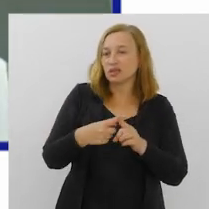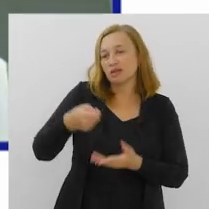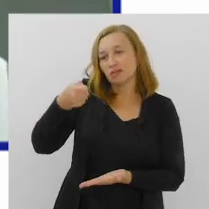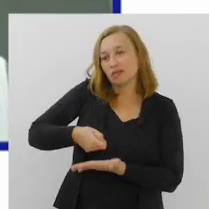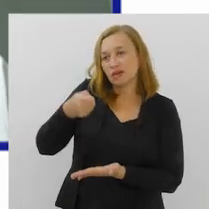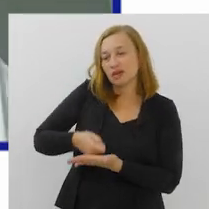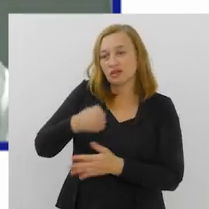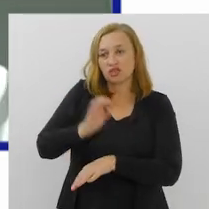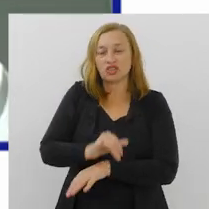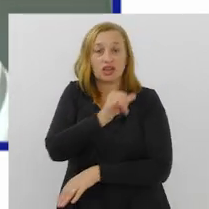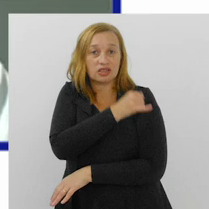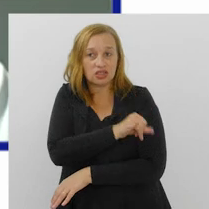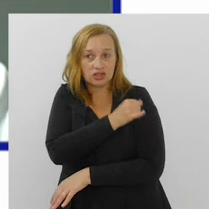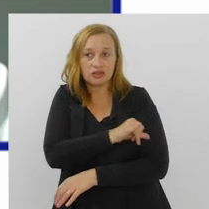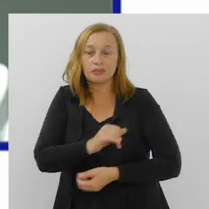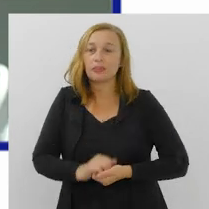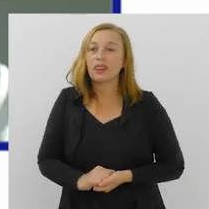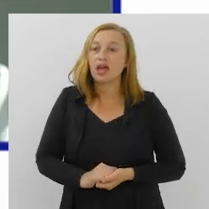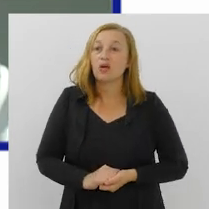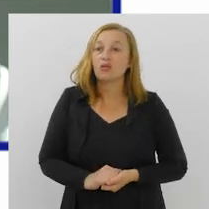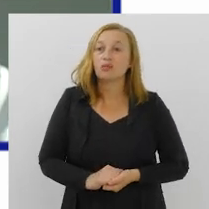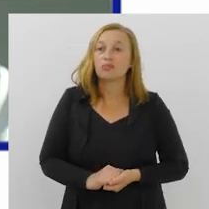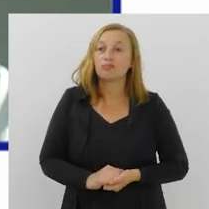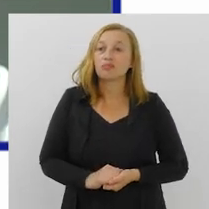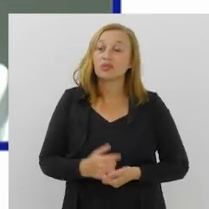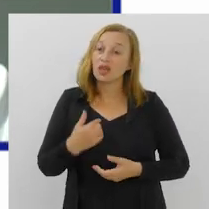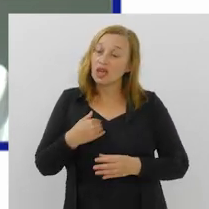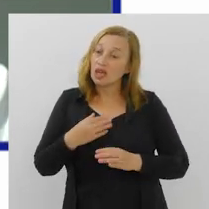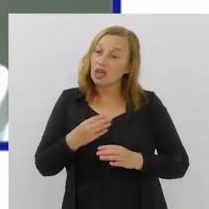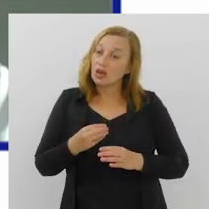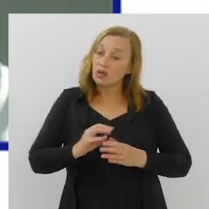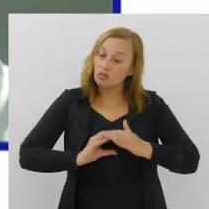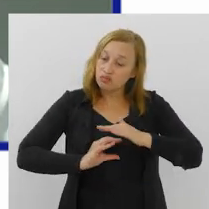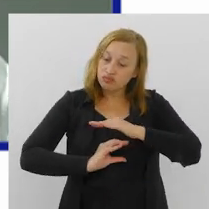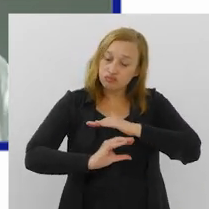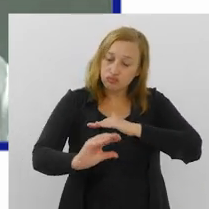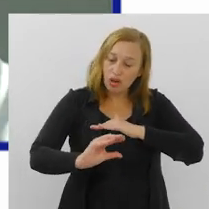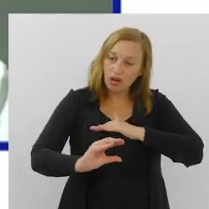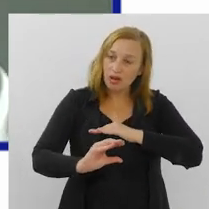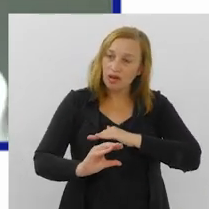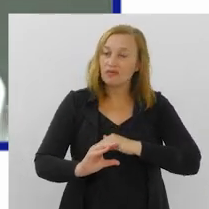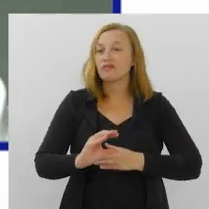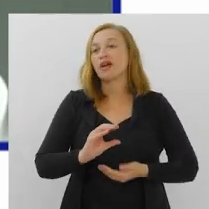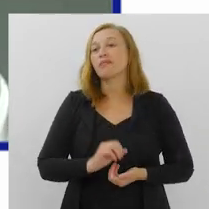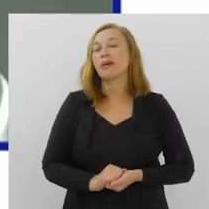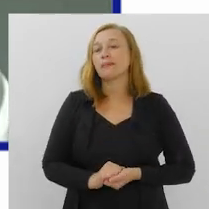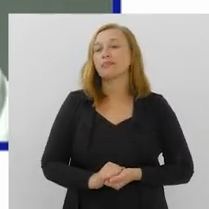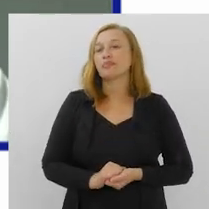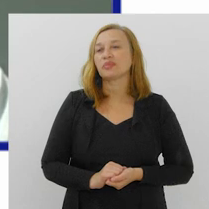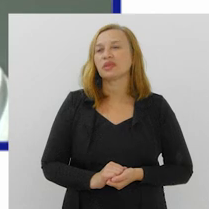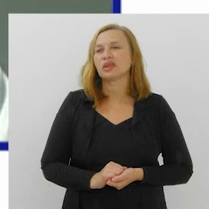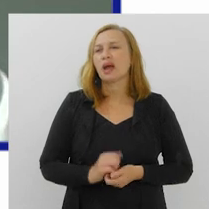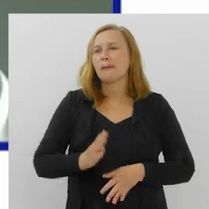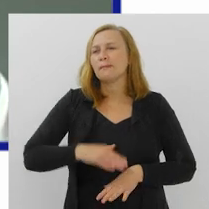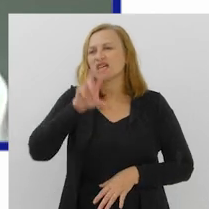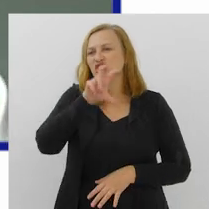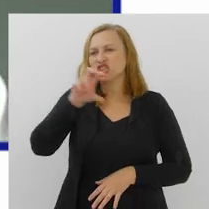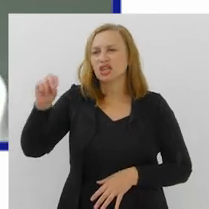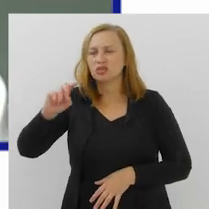impositiva. Primeira vez que na Assembleia Legislativa do Estado do Rio de Janeiro tem as emendas impositivas. Eu destinei uma verba,